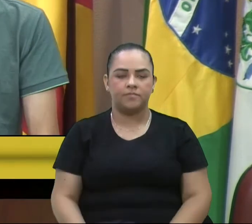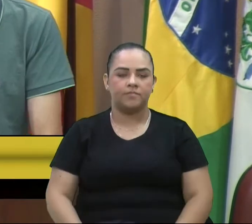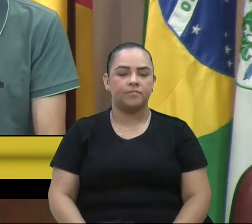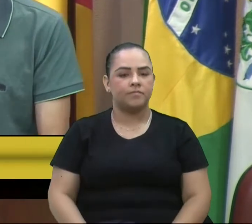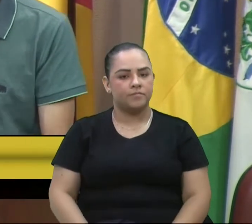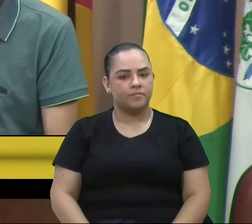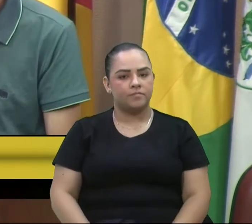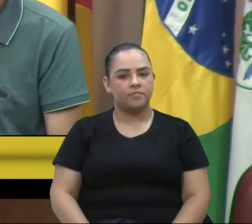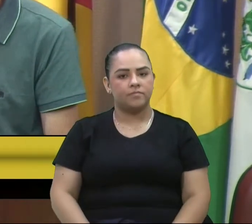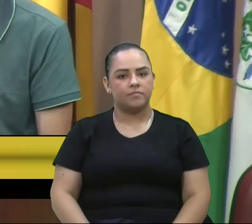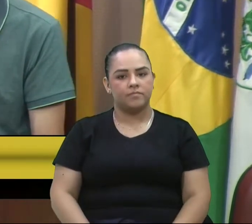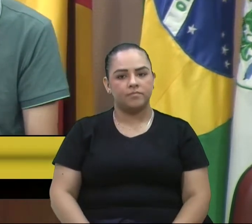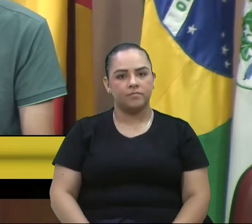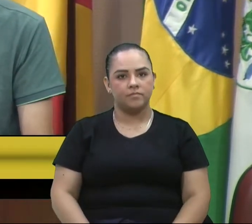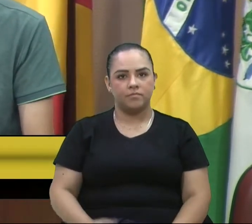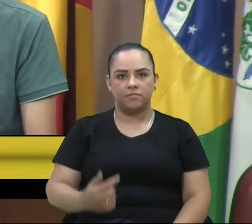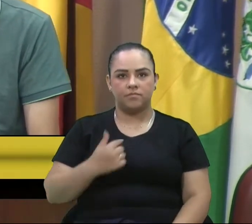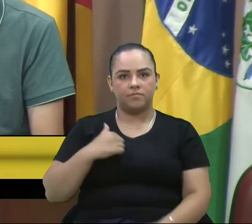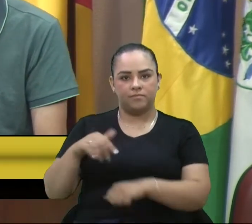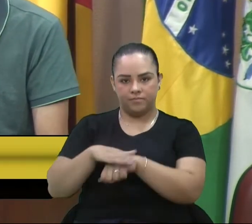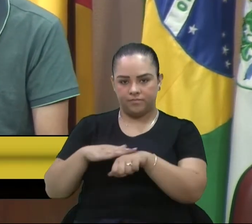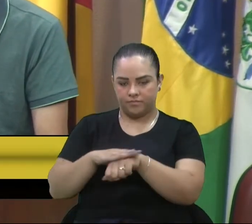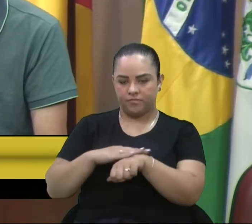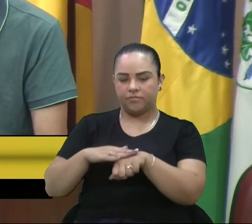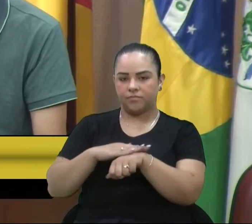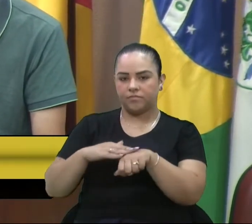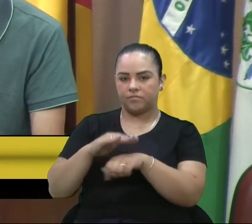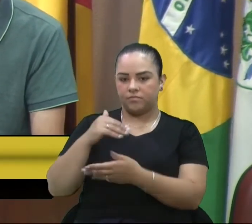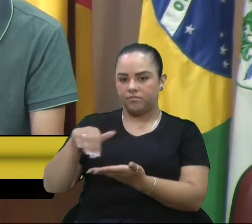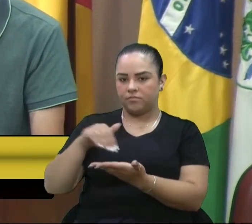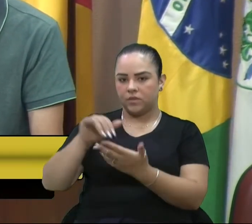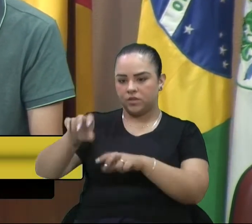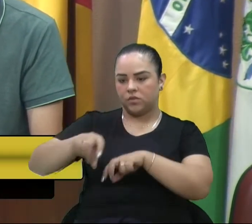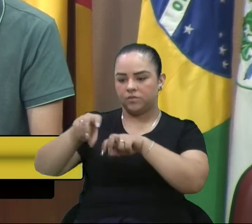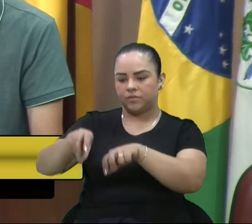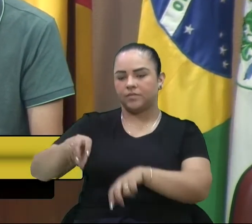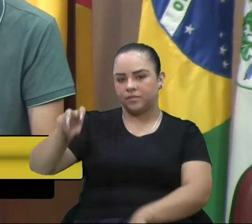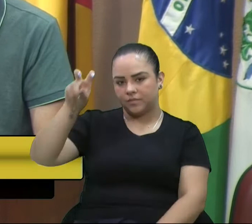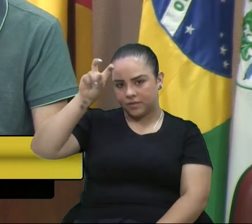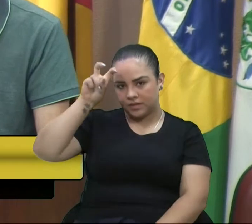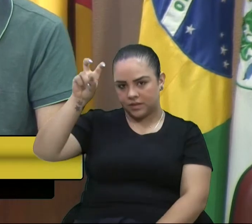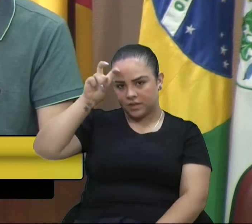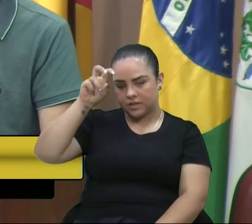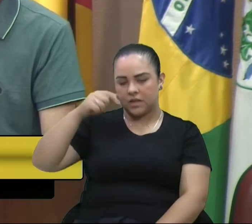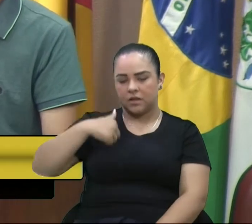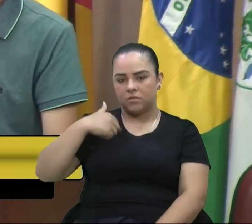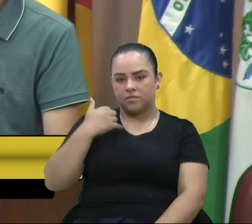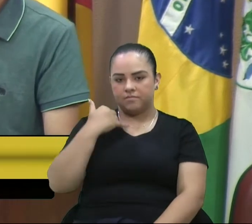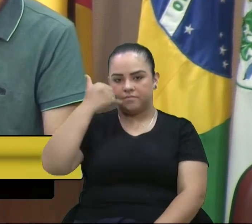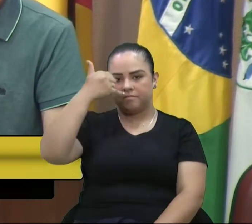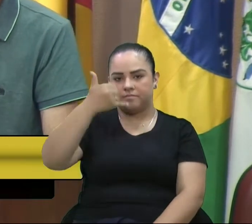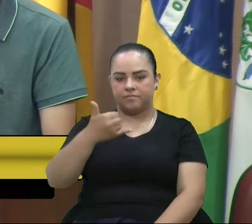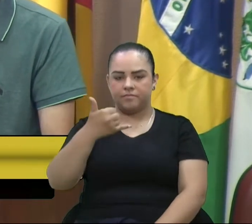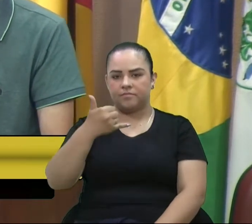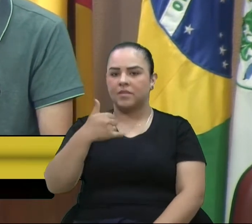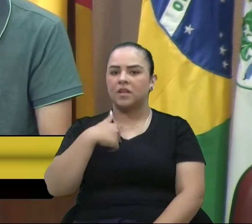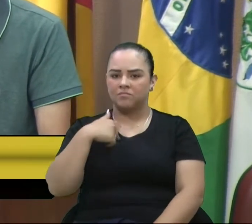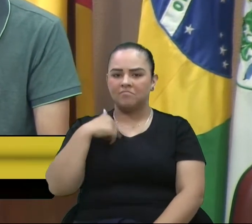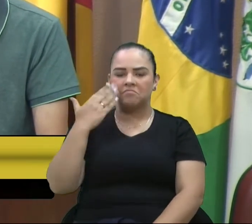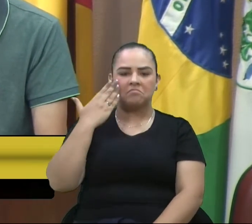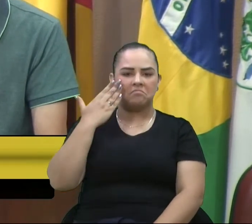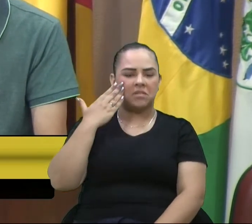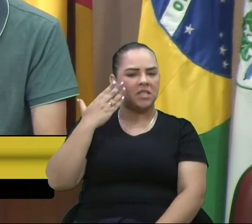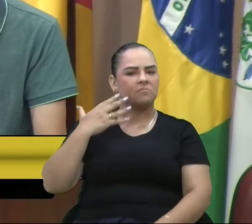Em conversa com o secretário da Agricultura, Rodimar Menegoto, nesta última quinta-feira, via telefone, sentir firmeza